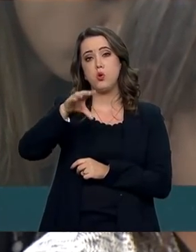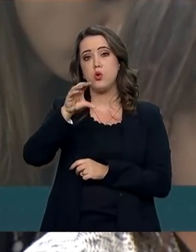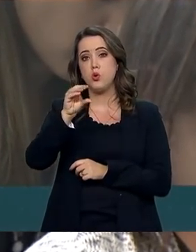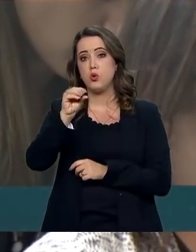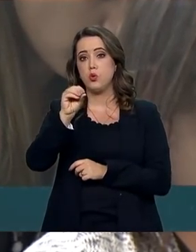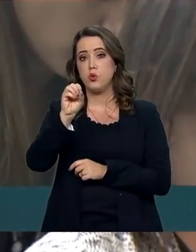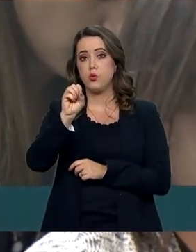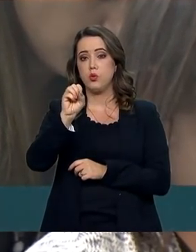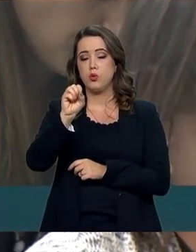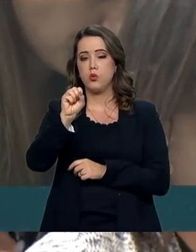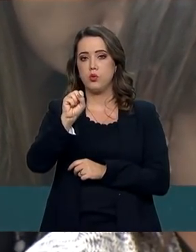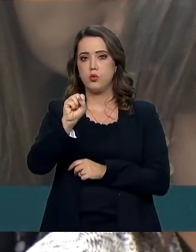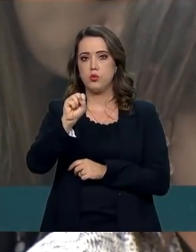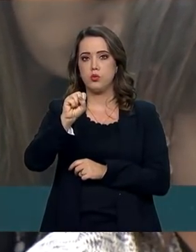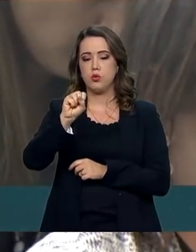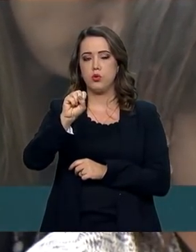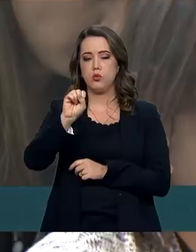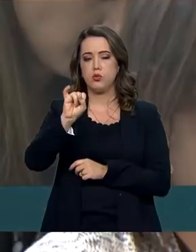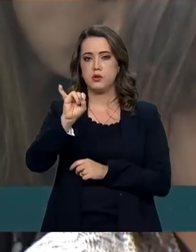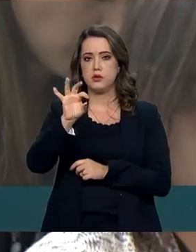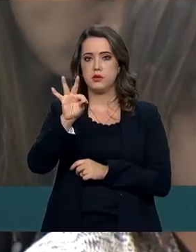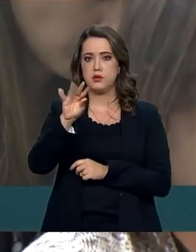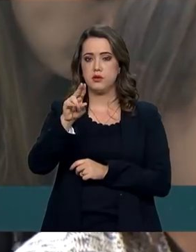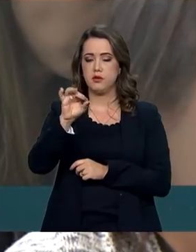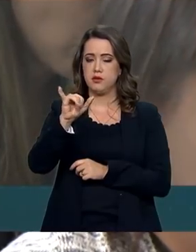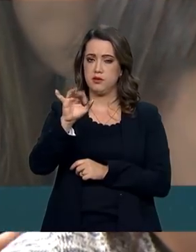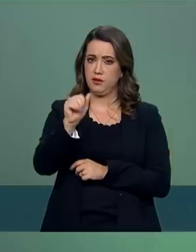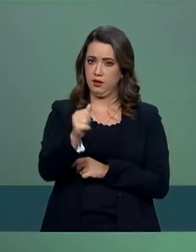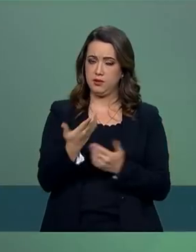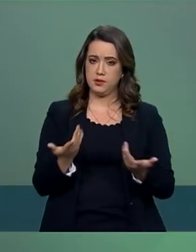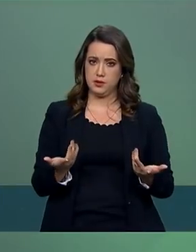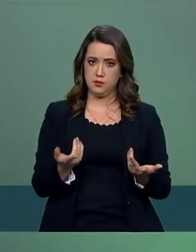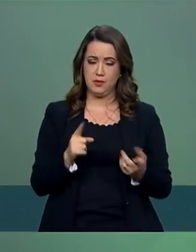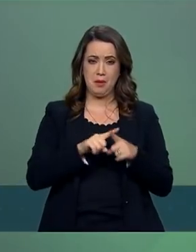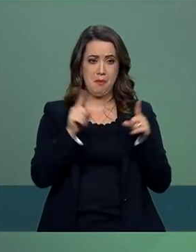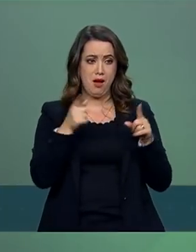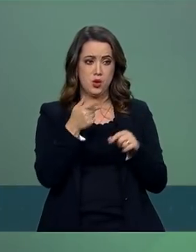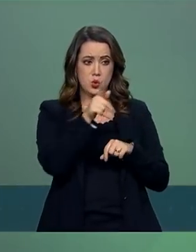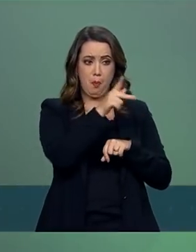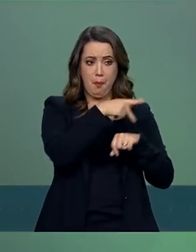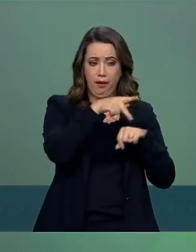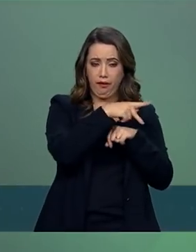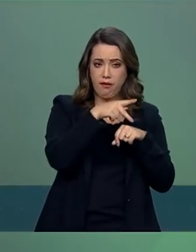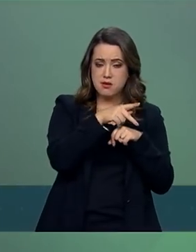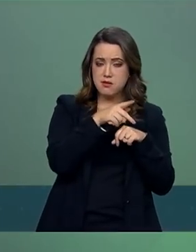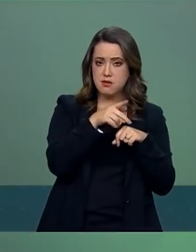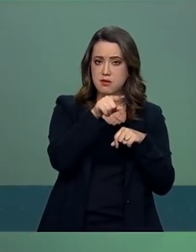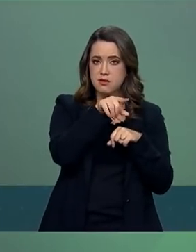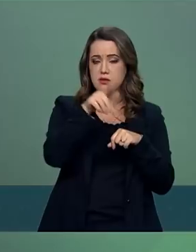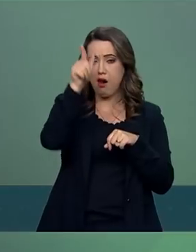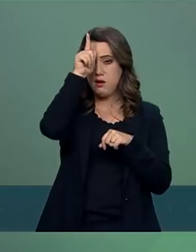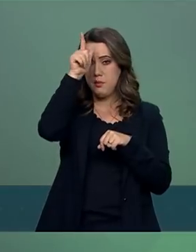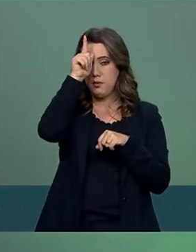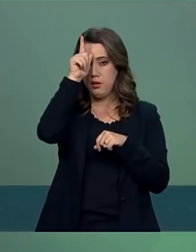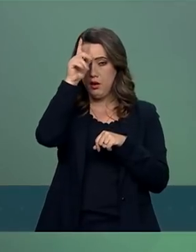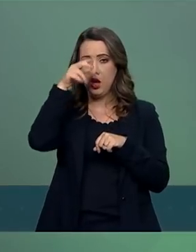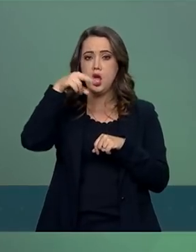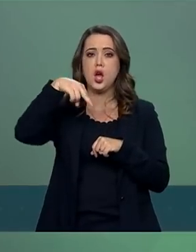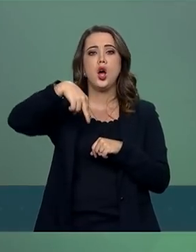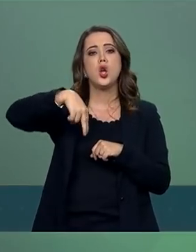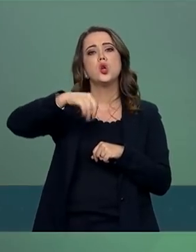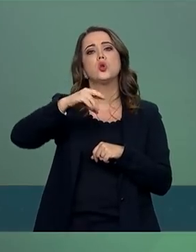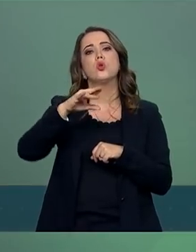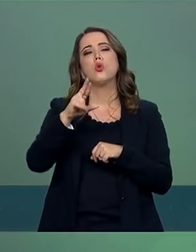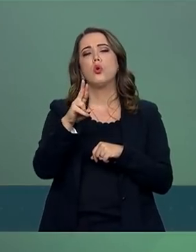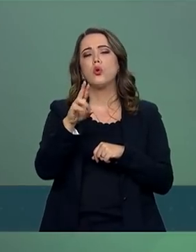E a Alemanha, tanto a Alemanha quanto a Noruega, desaprovaram esse anúncio dessas inconsistências no Fundo Amazônia. Inclusive,